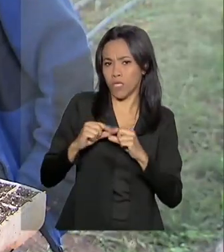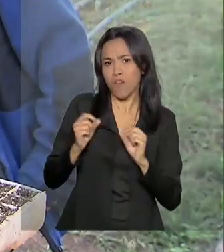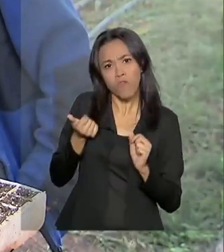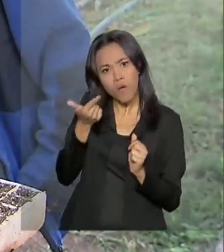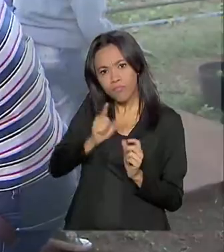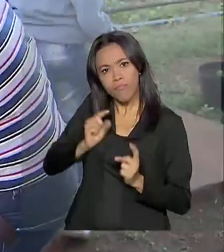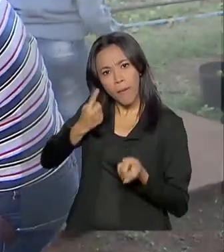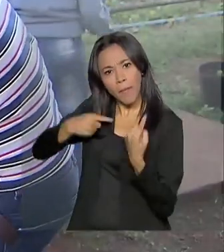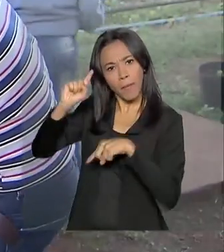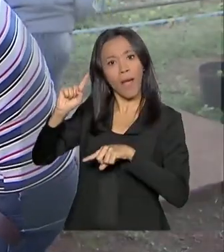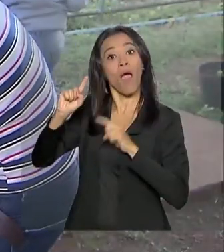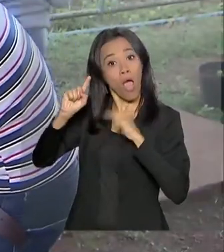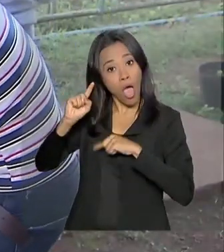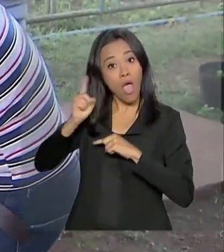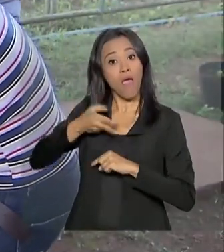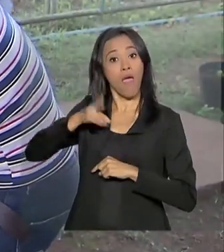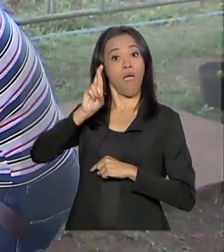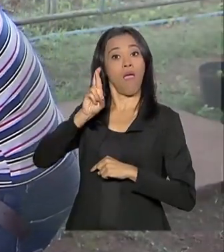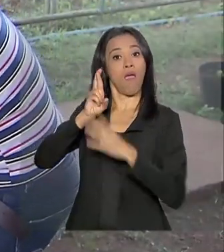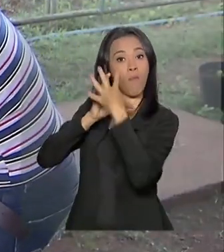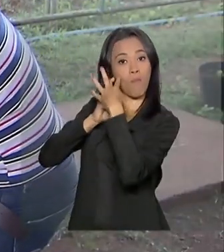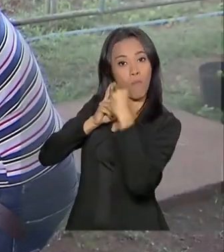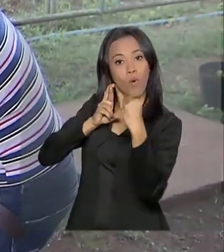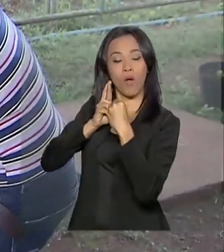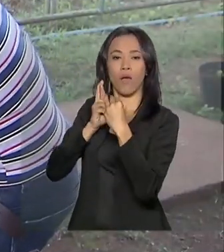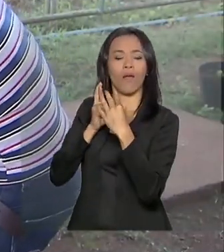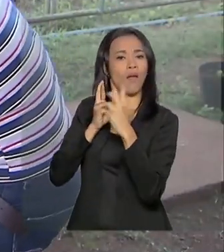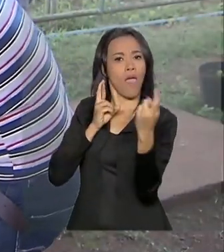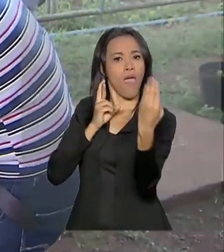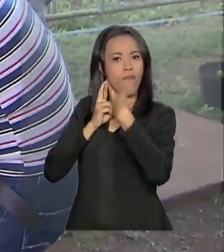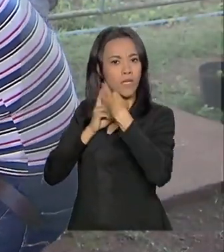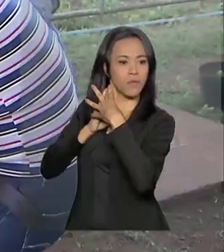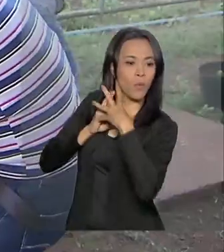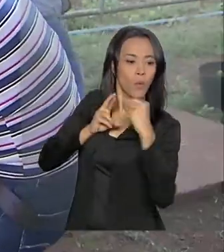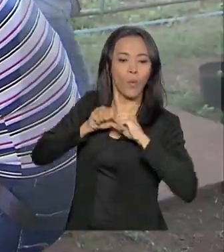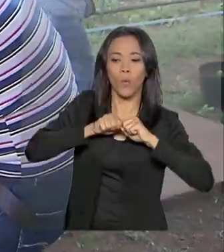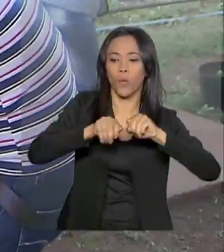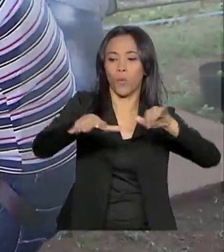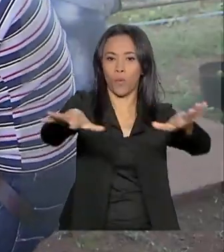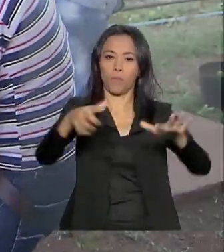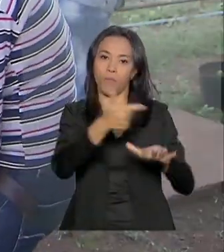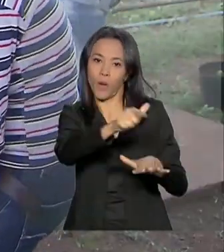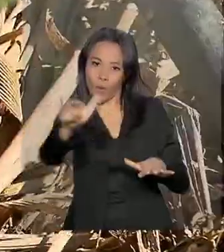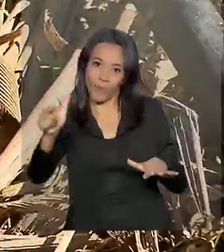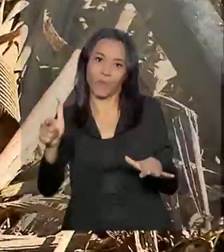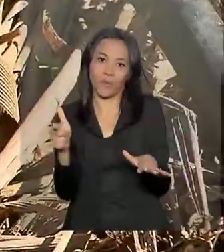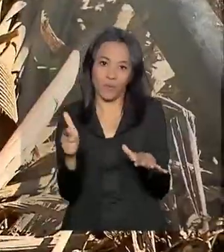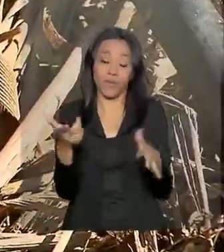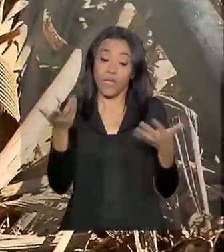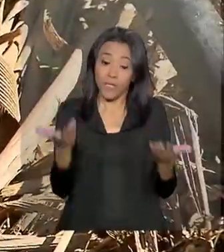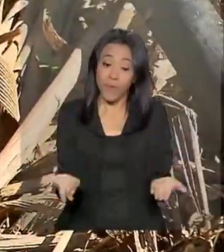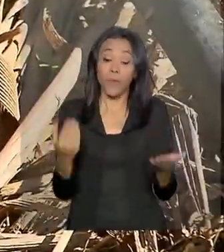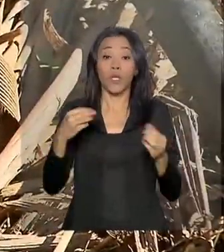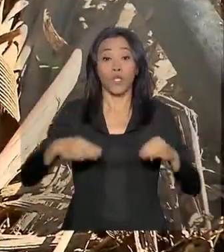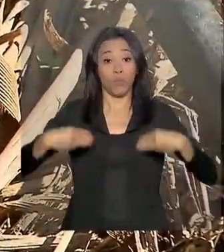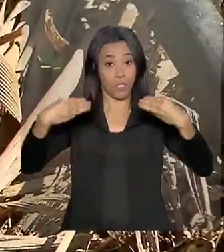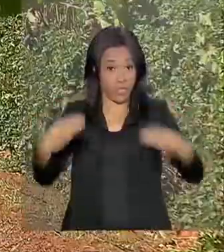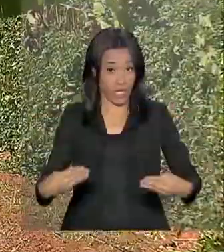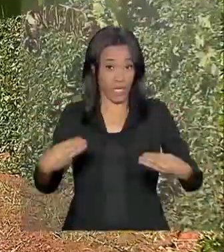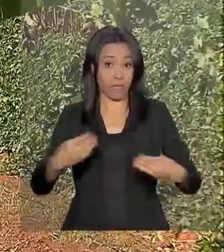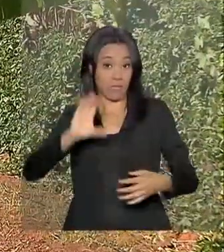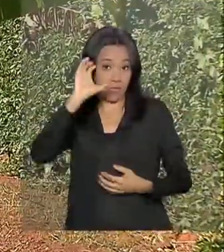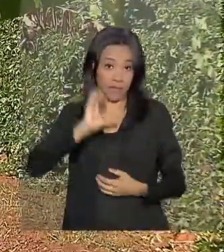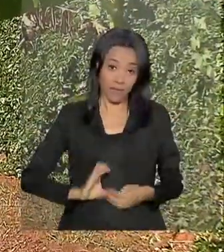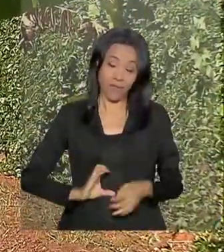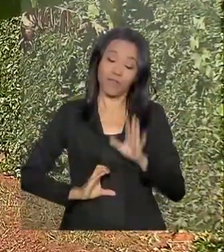certo que vai servir de modelo para um outro projeto piloto, o Horta Pedagógica, que o Ministério da Cidadania